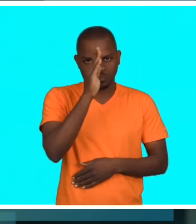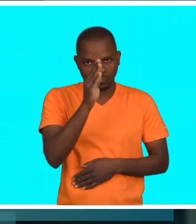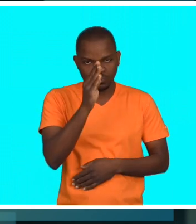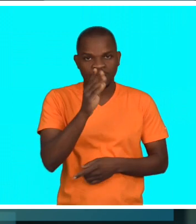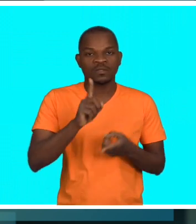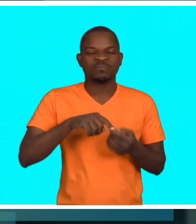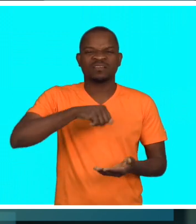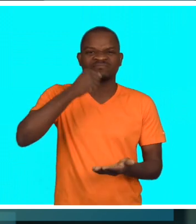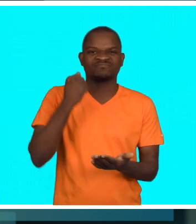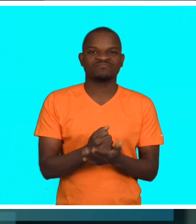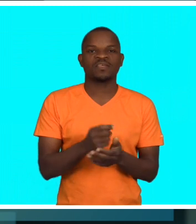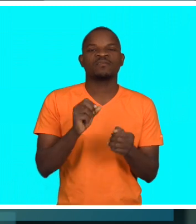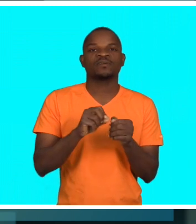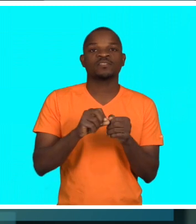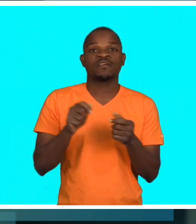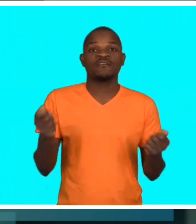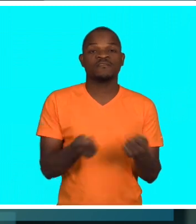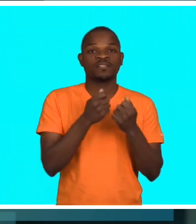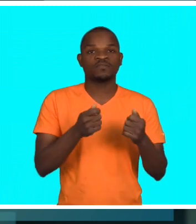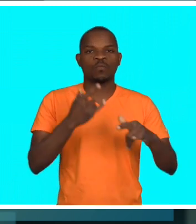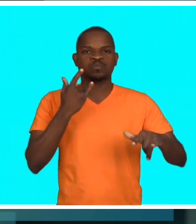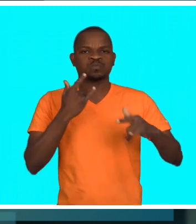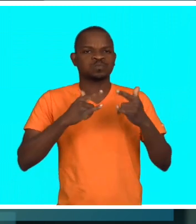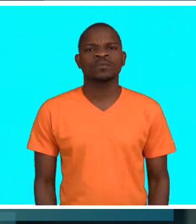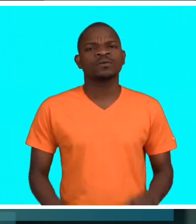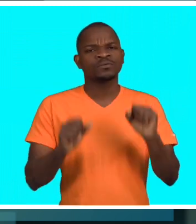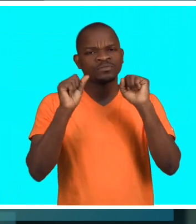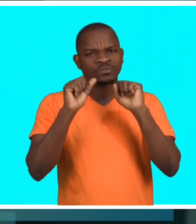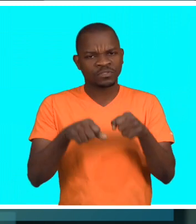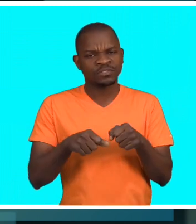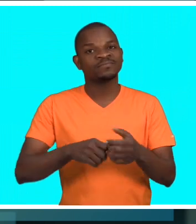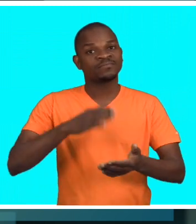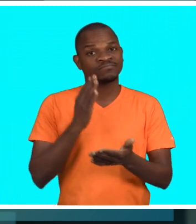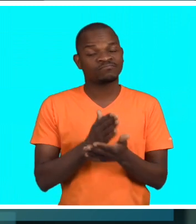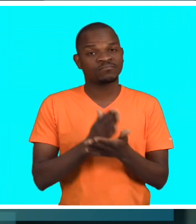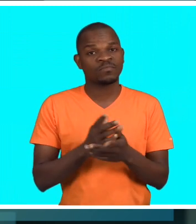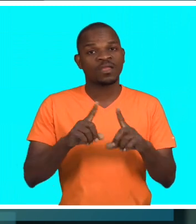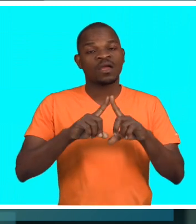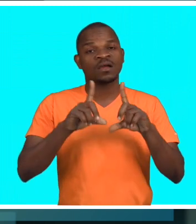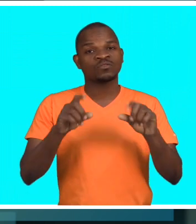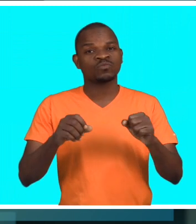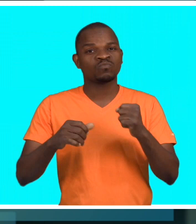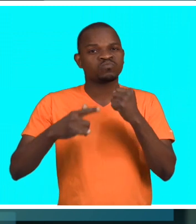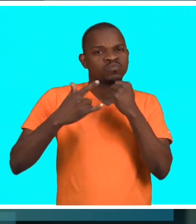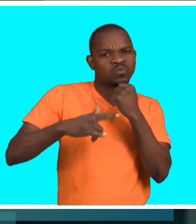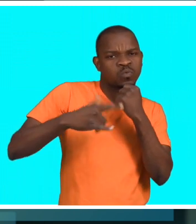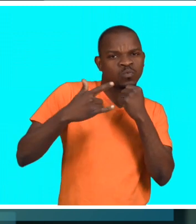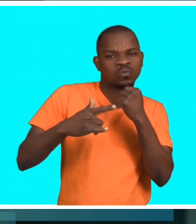jovens, então decidimos realizar o festival hip-hop. Sim, não há dúvidas que o hip-hop influencia.